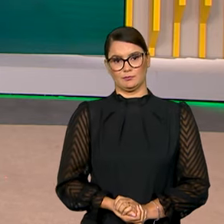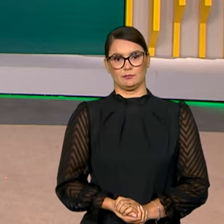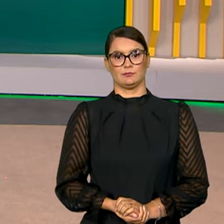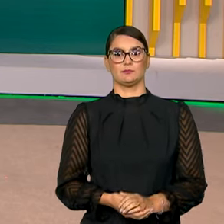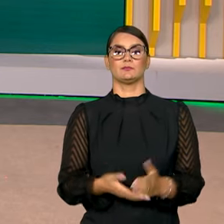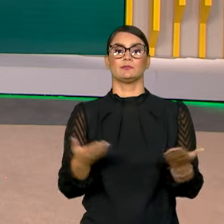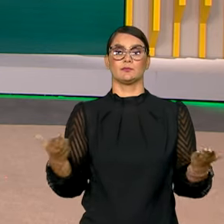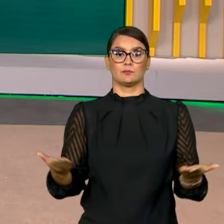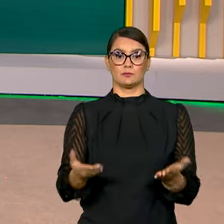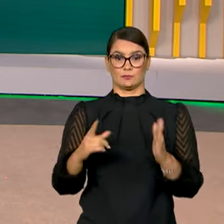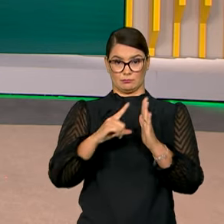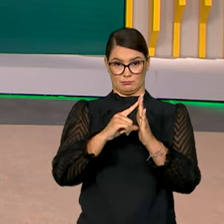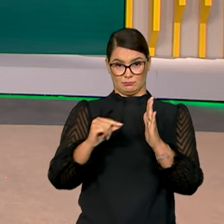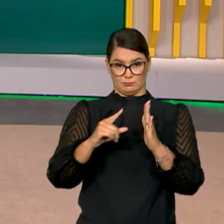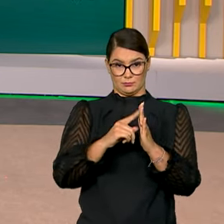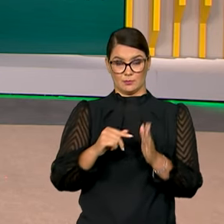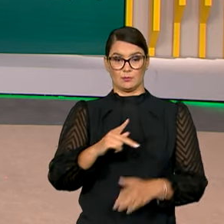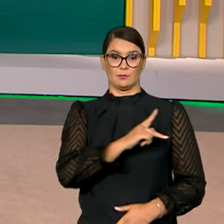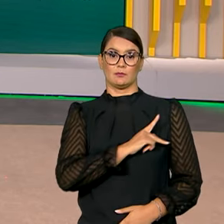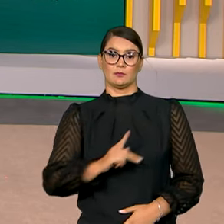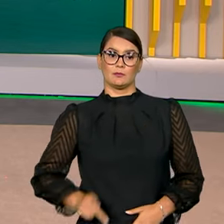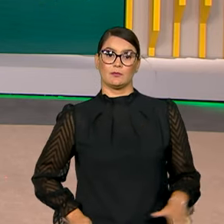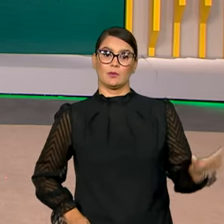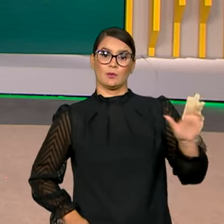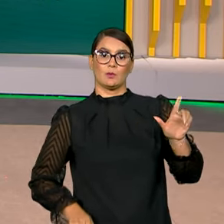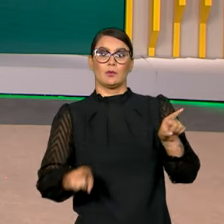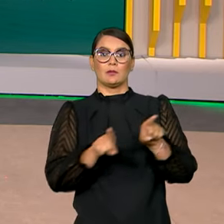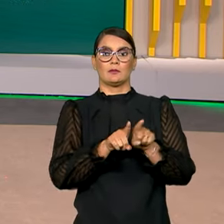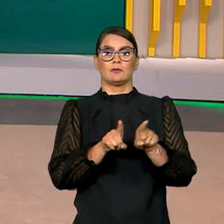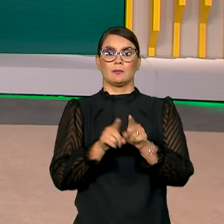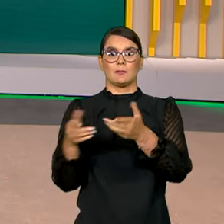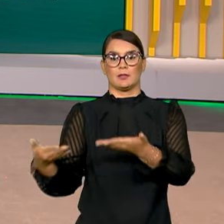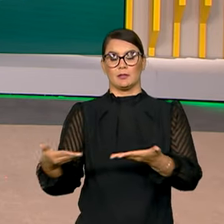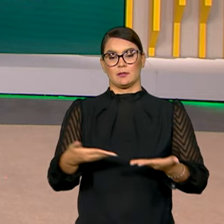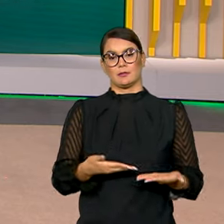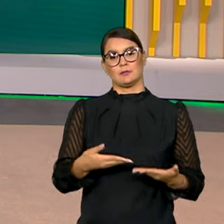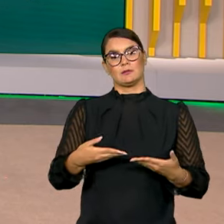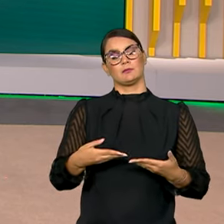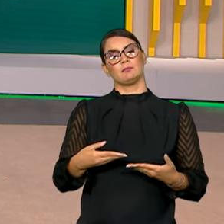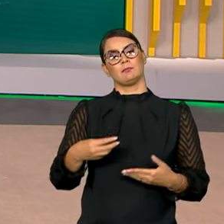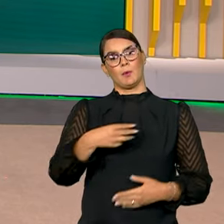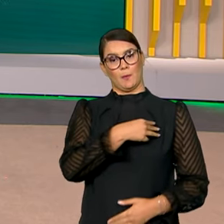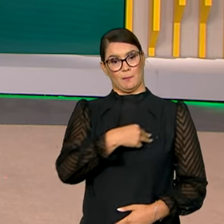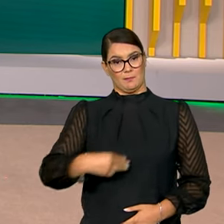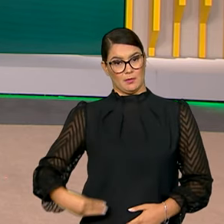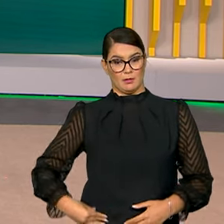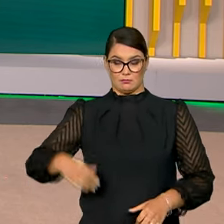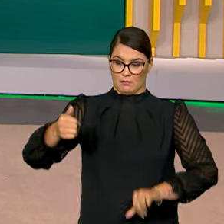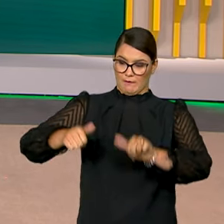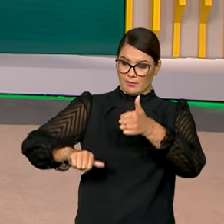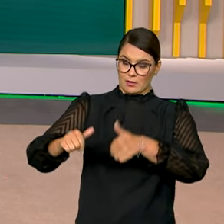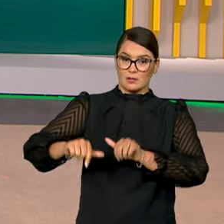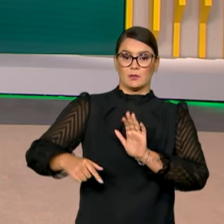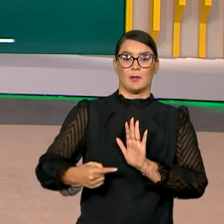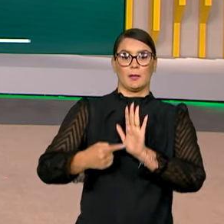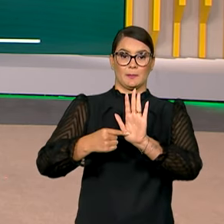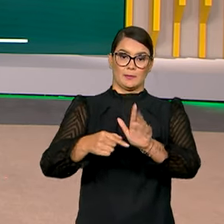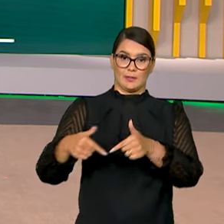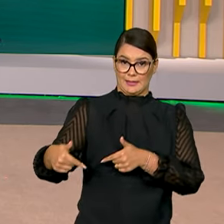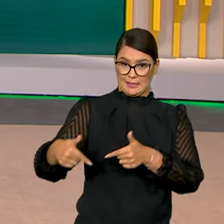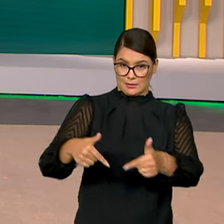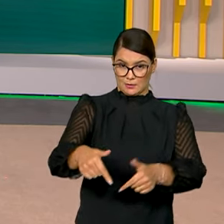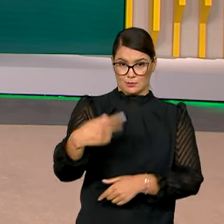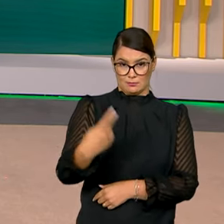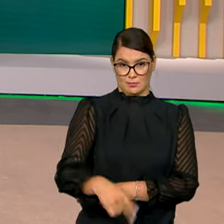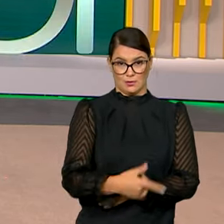E hoje no Palácio do Planalto, o presidente Lula também recebeu ministros para balanços e apresentação de ações para